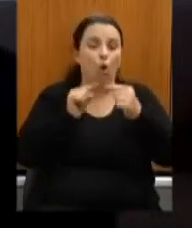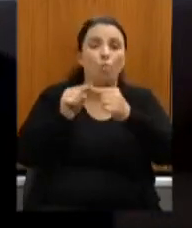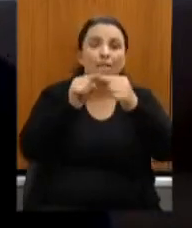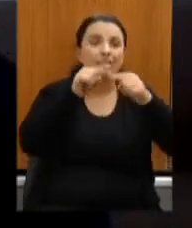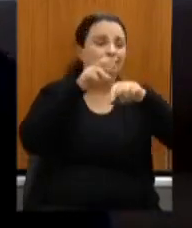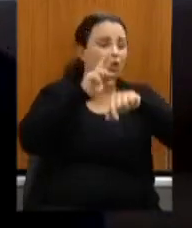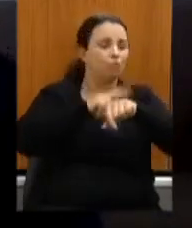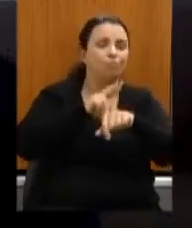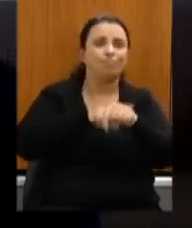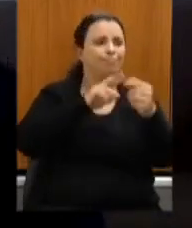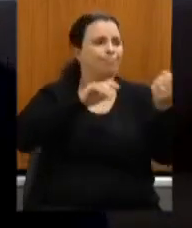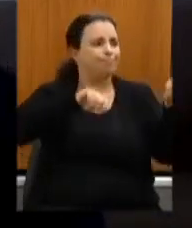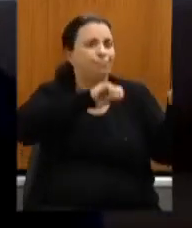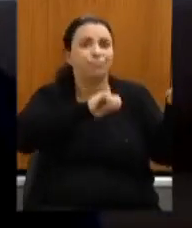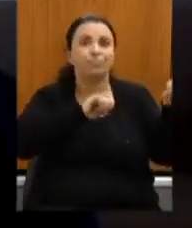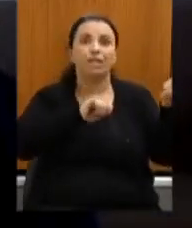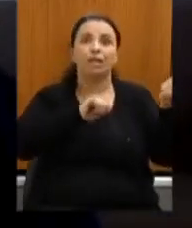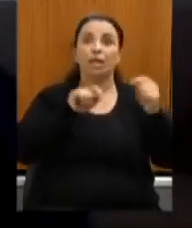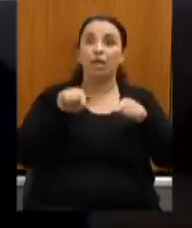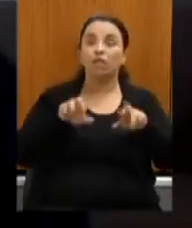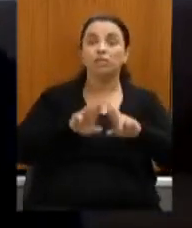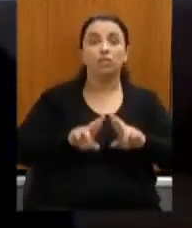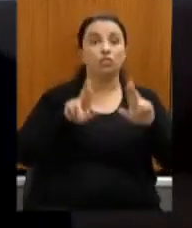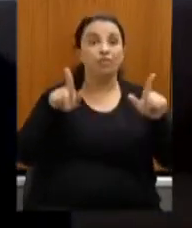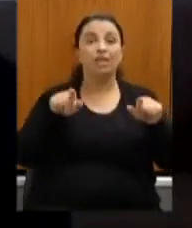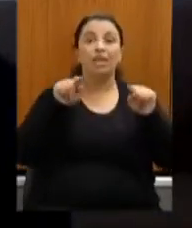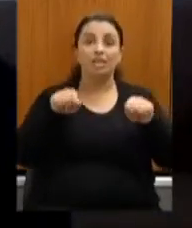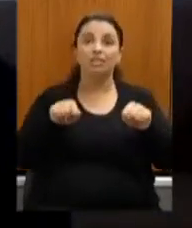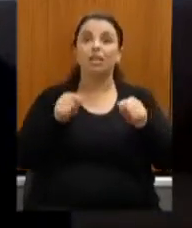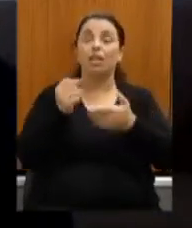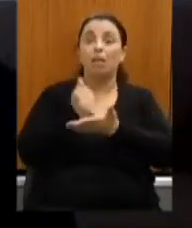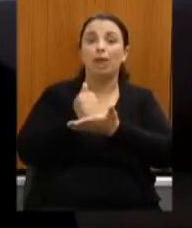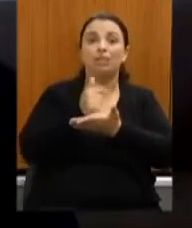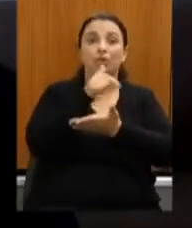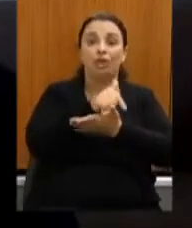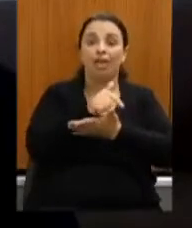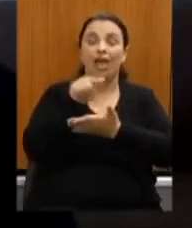essa é a diferença básica da filarmônica para